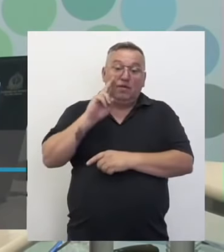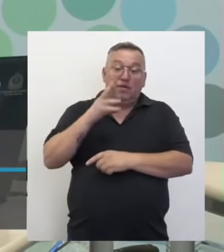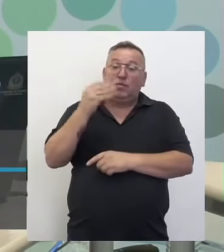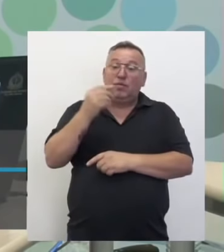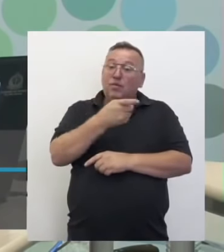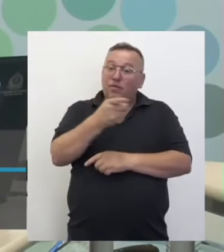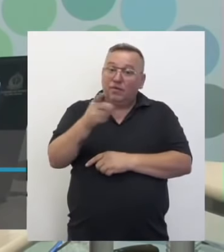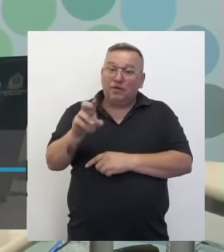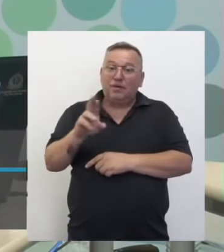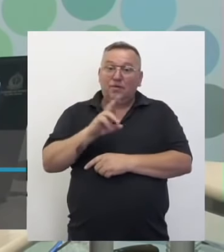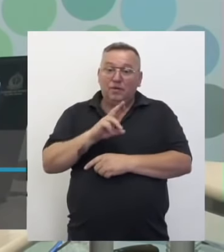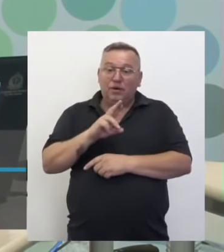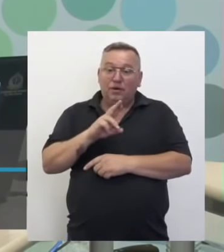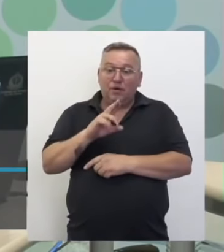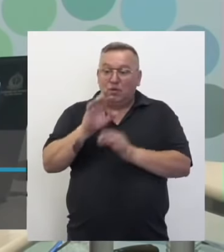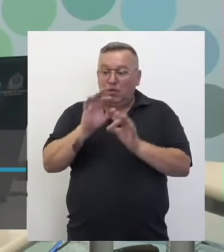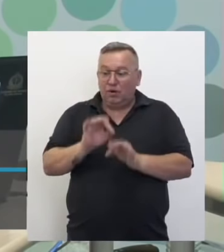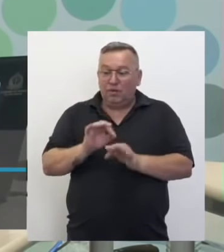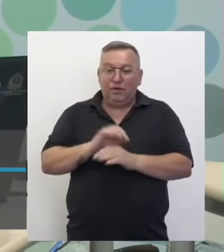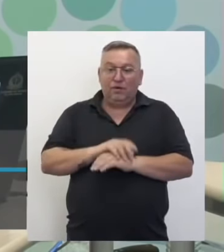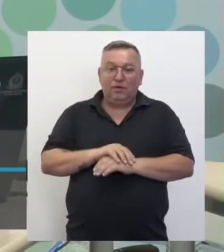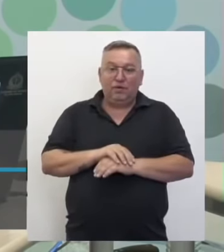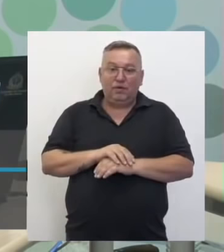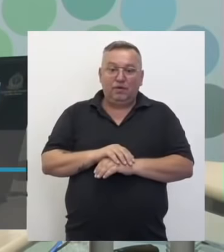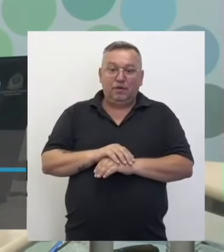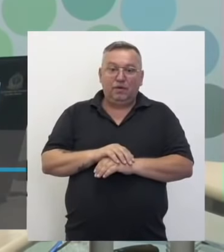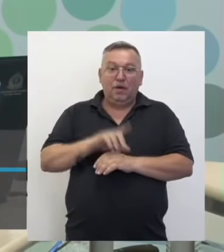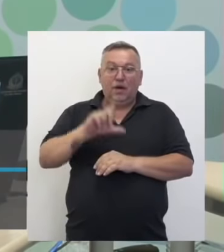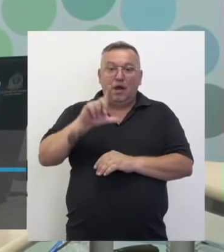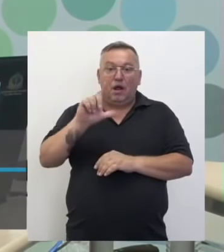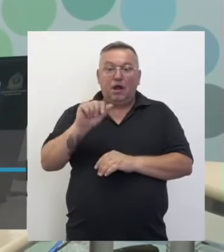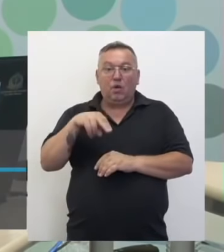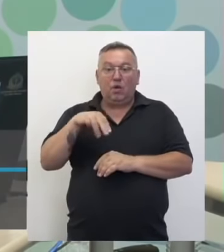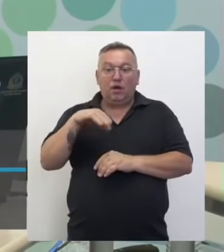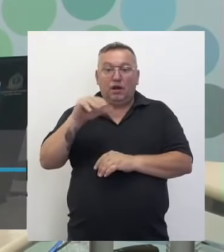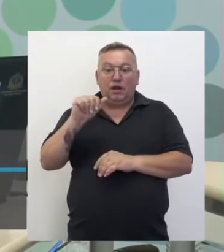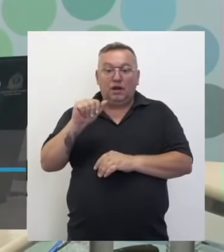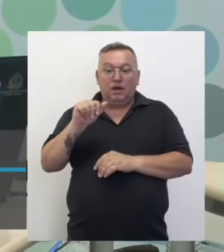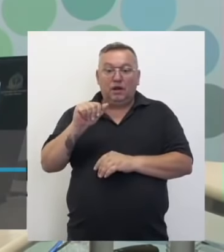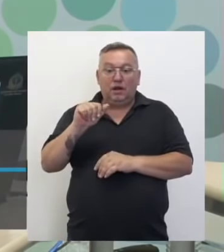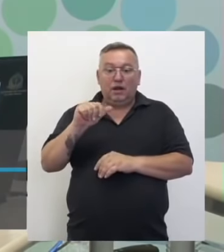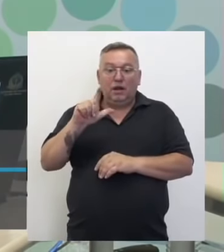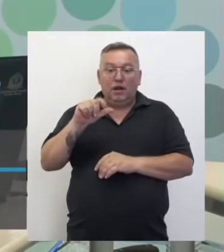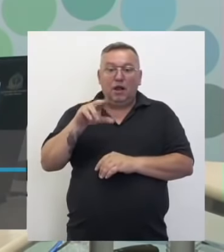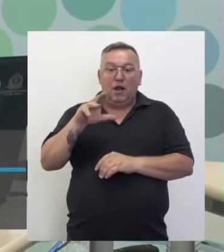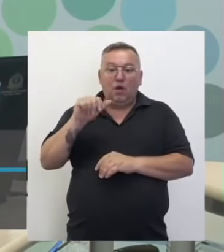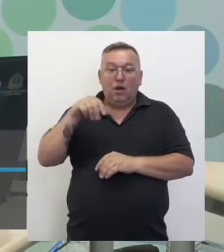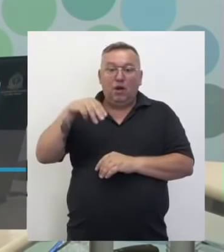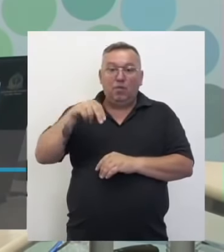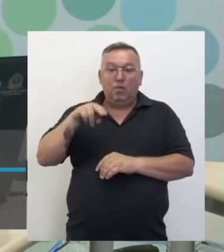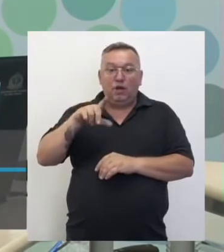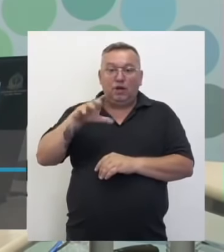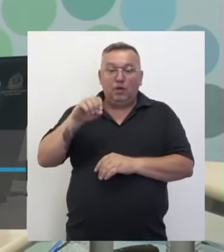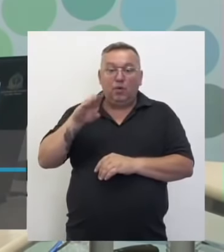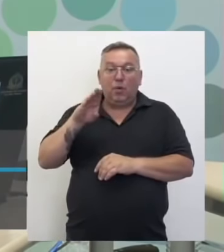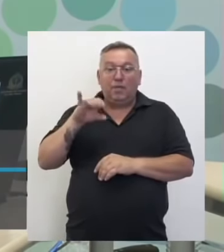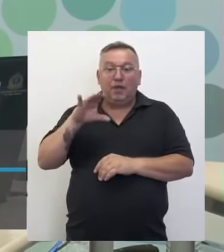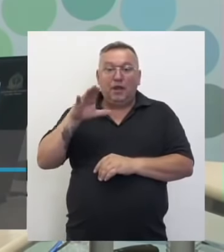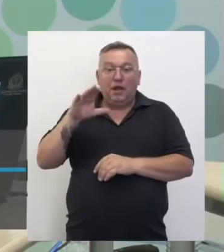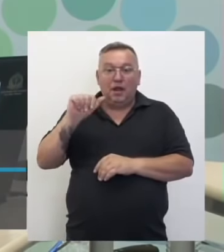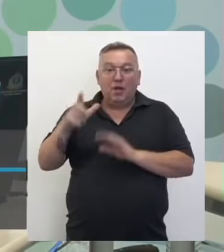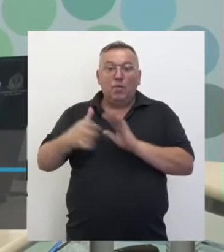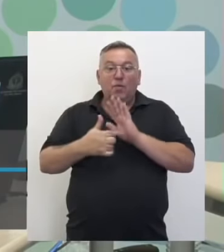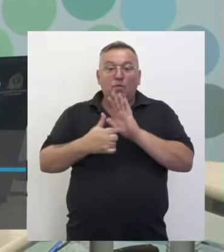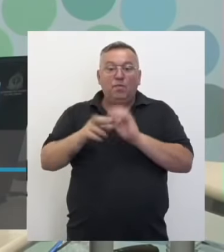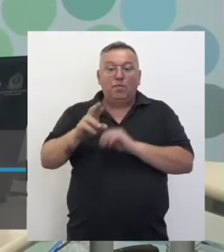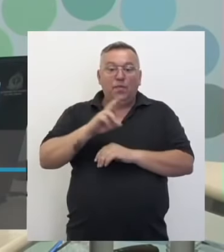de vocês responderam corretamente. A Lorena, a Laura, o Murilo e a Bianca apontaram que a